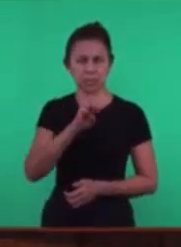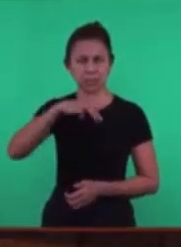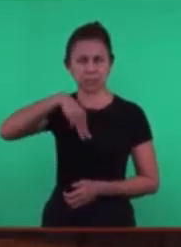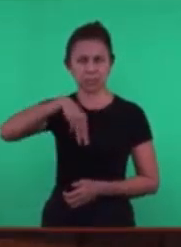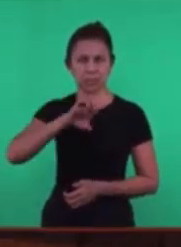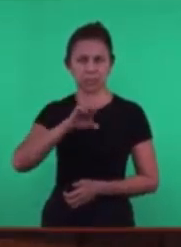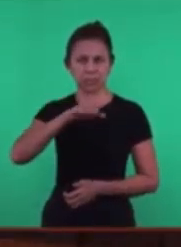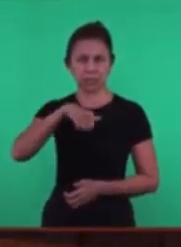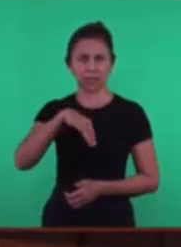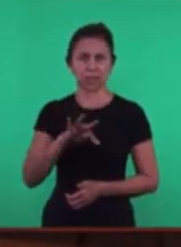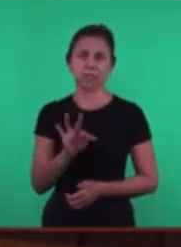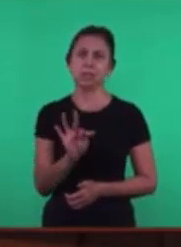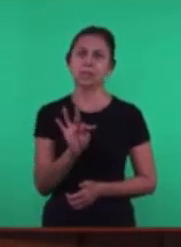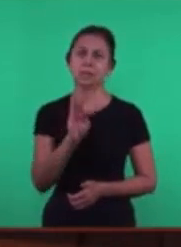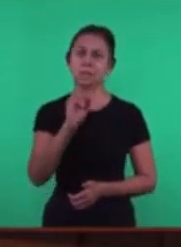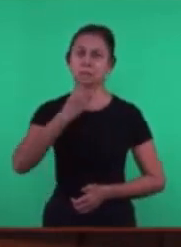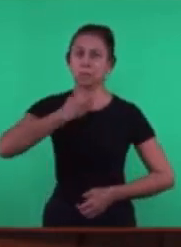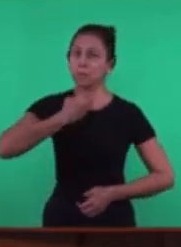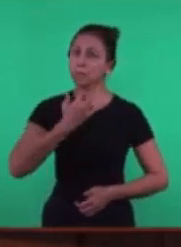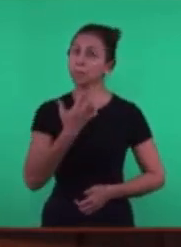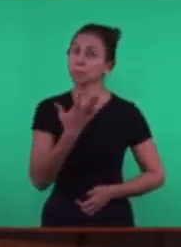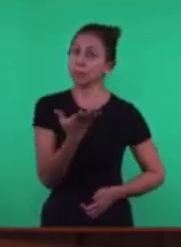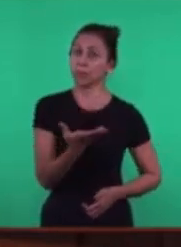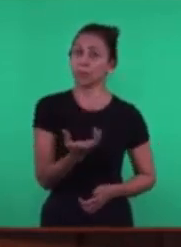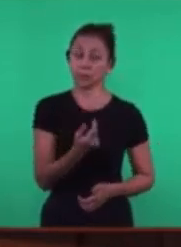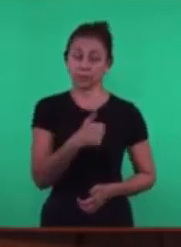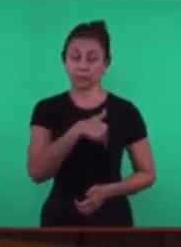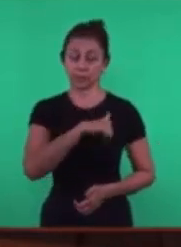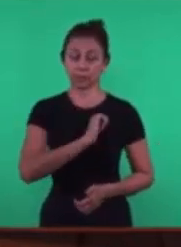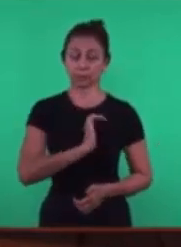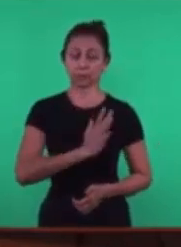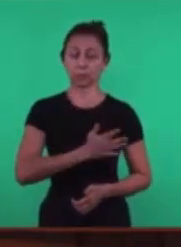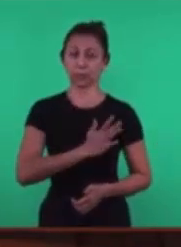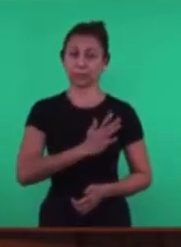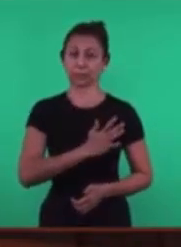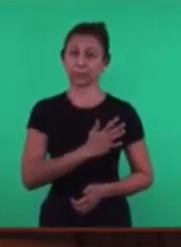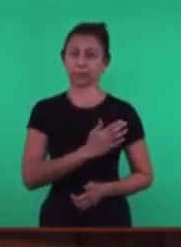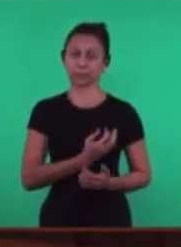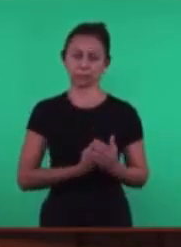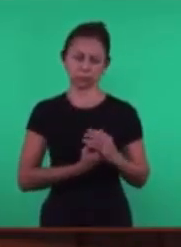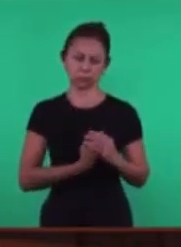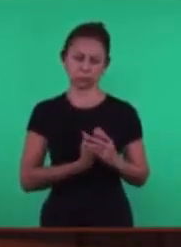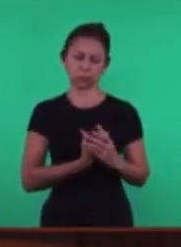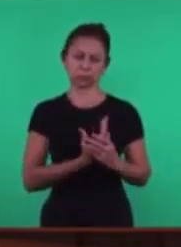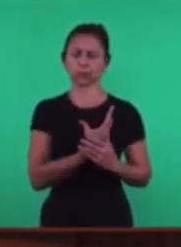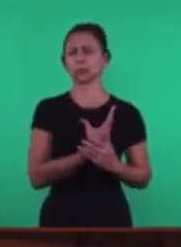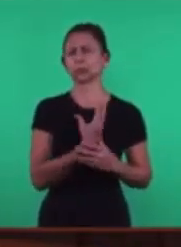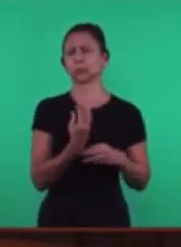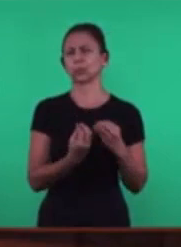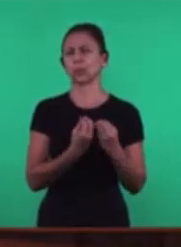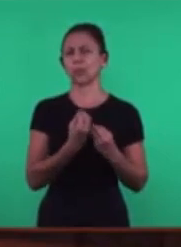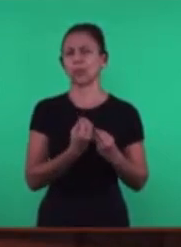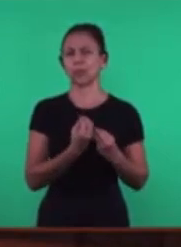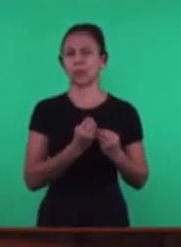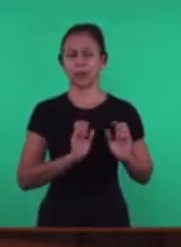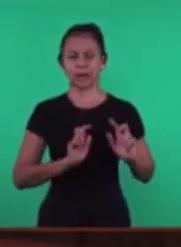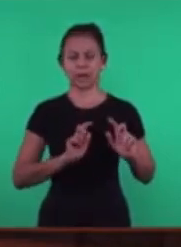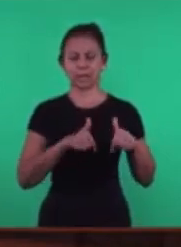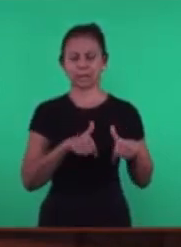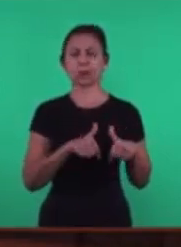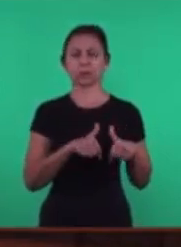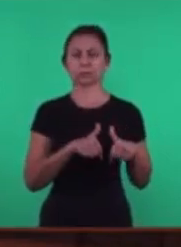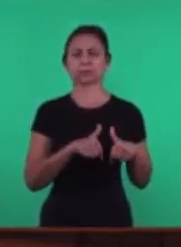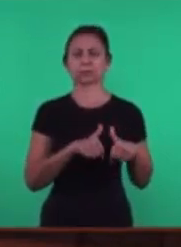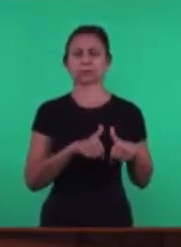A semente Que vai Produzir Crescer Que vai Brotar Que vai Crescer E vai Produzir Frutos